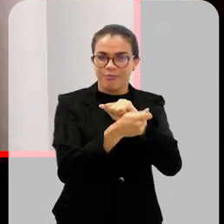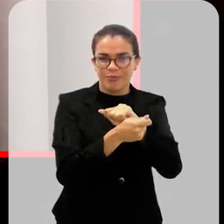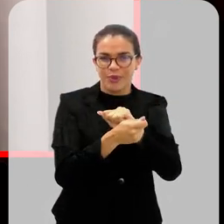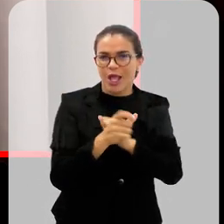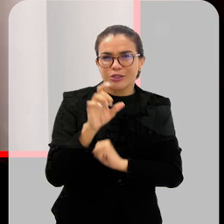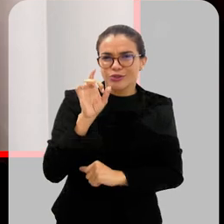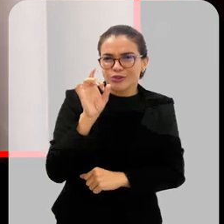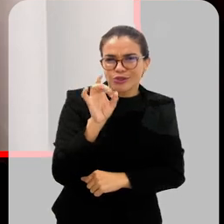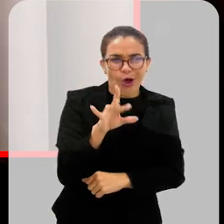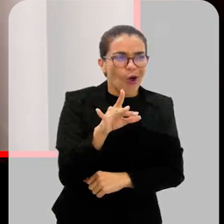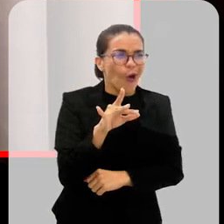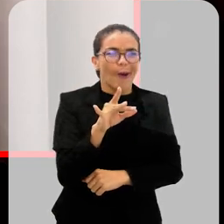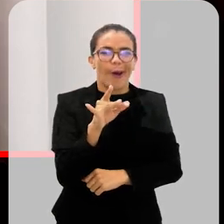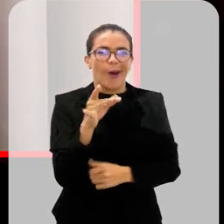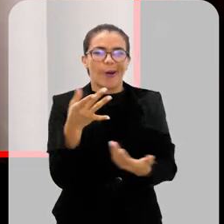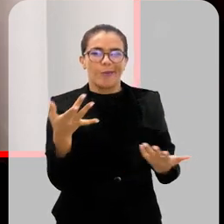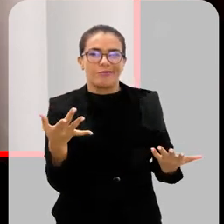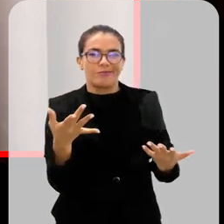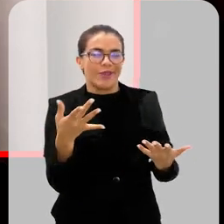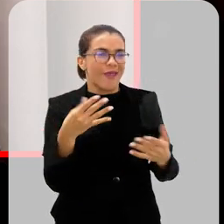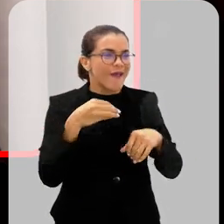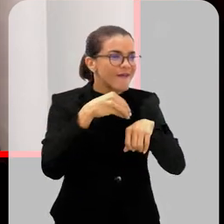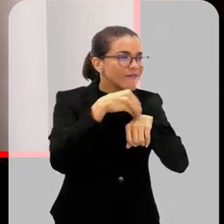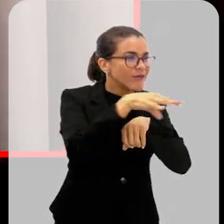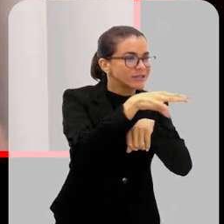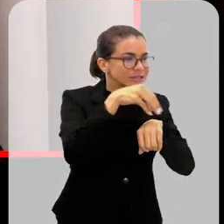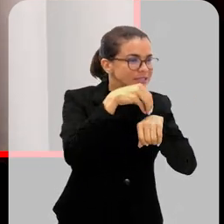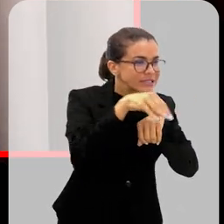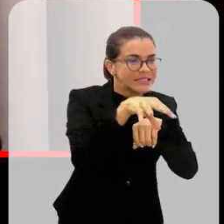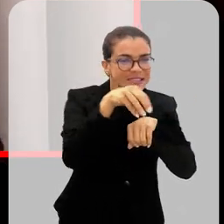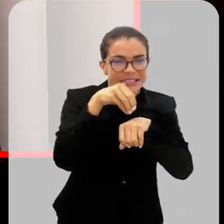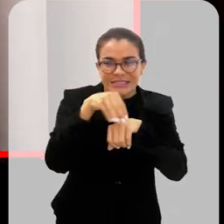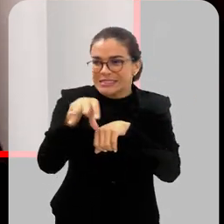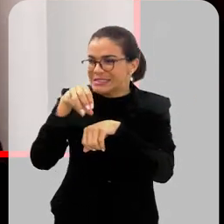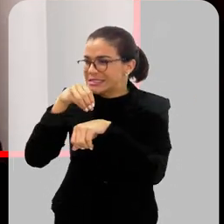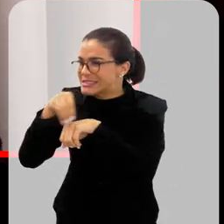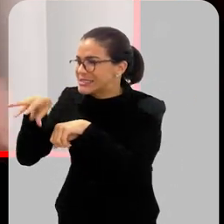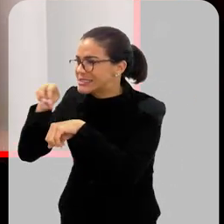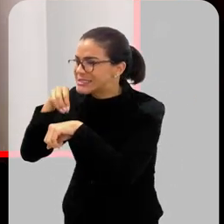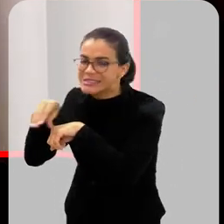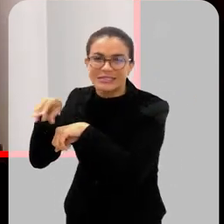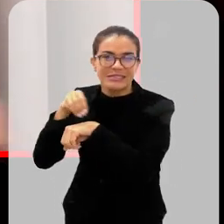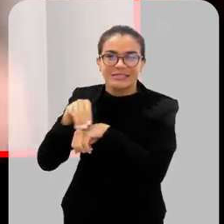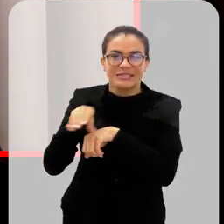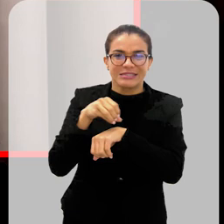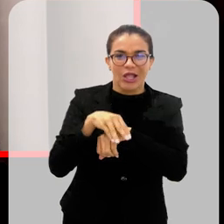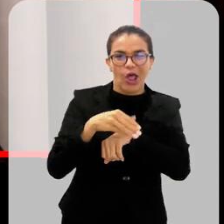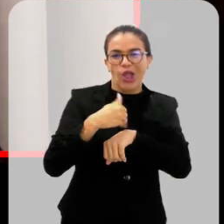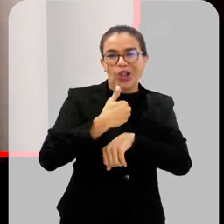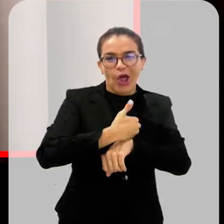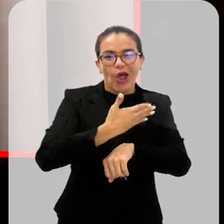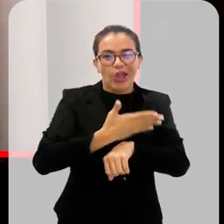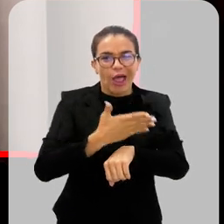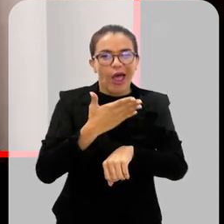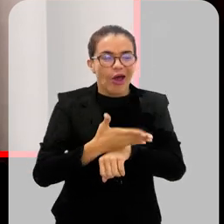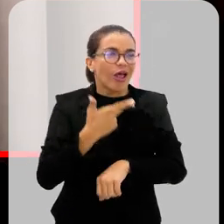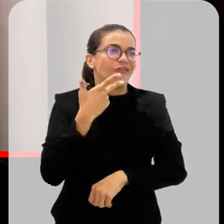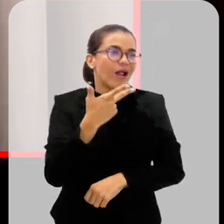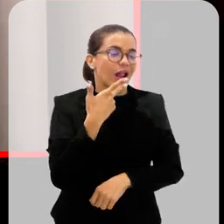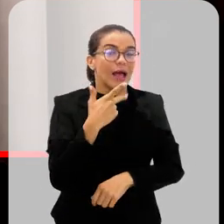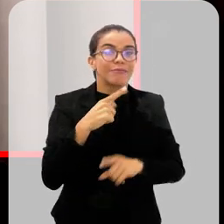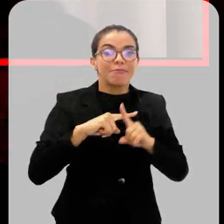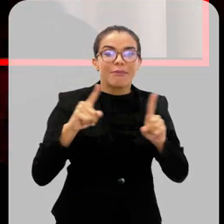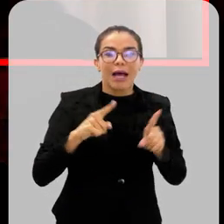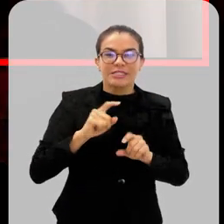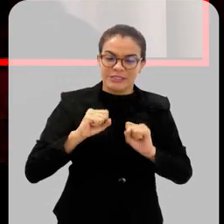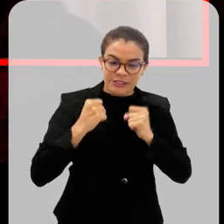Não basta a gente repetir essas informações, vez por outra, toda hora falar a mesma coisa, sem